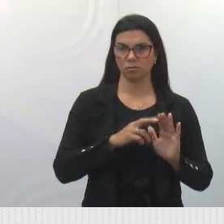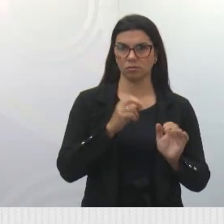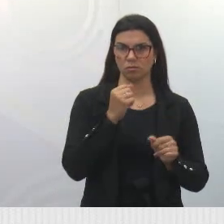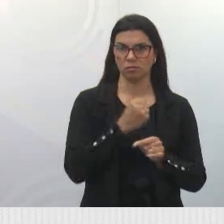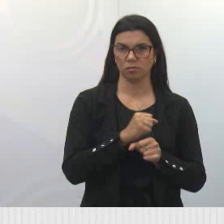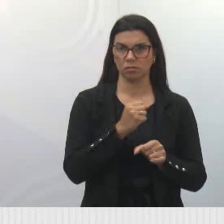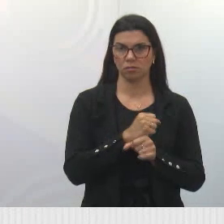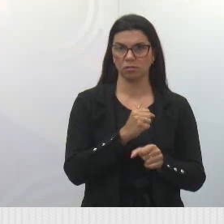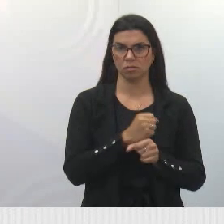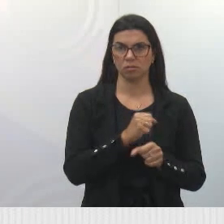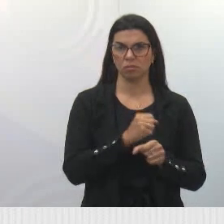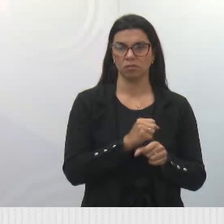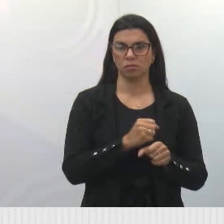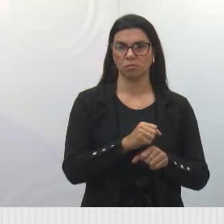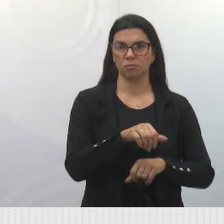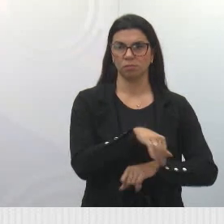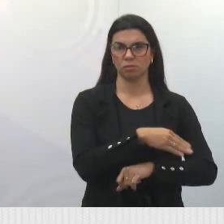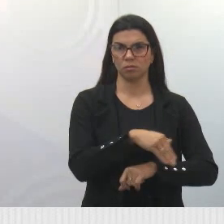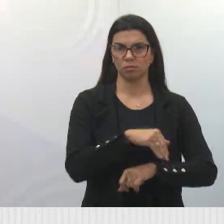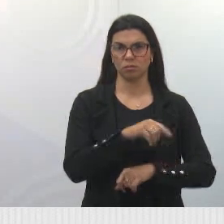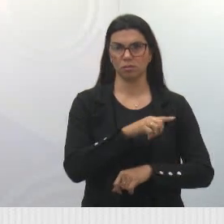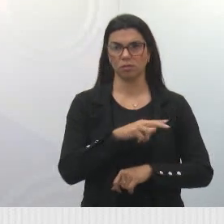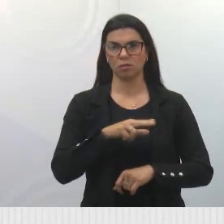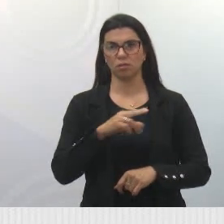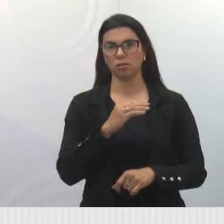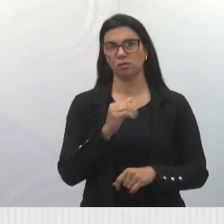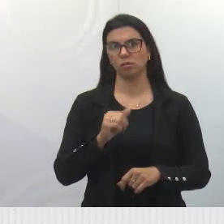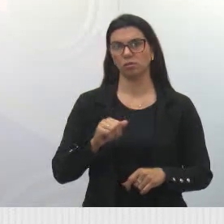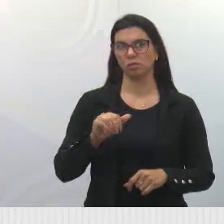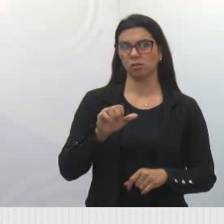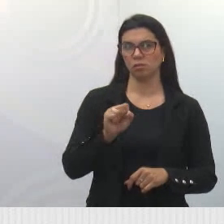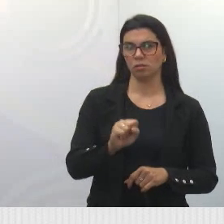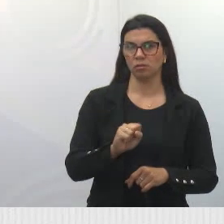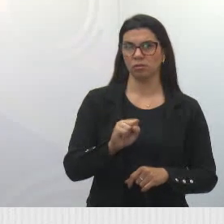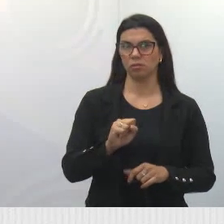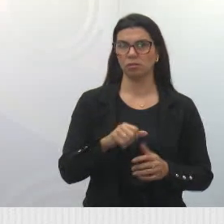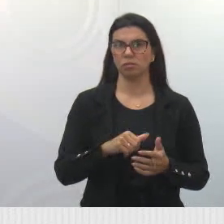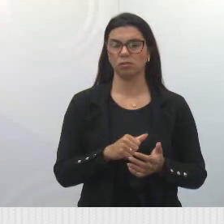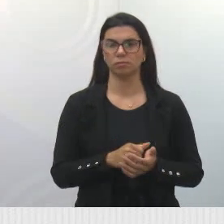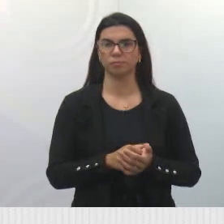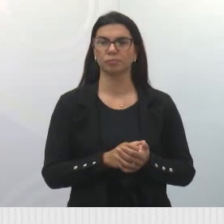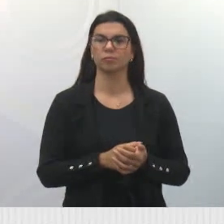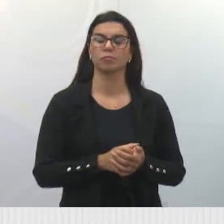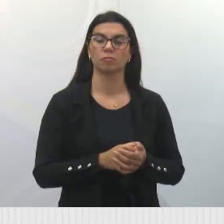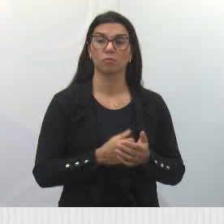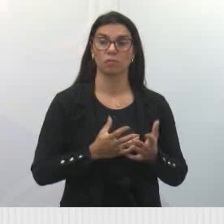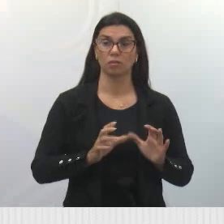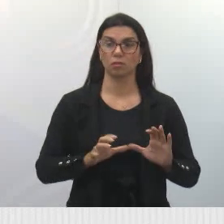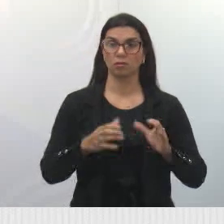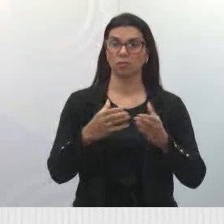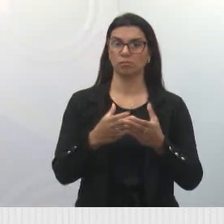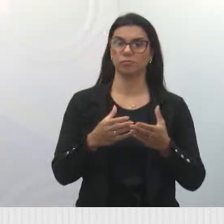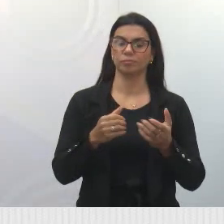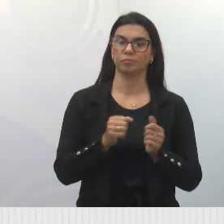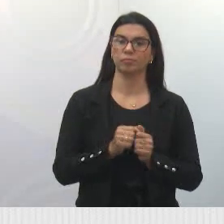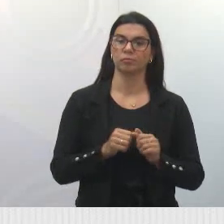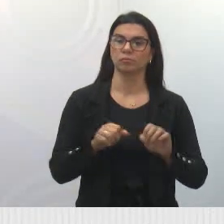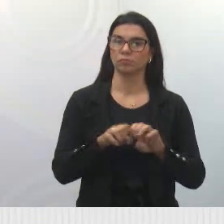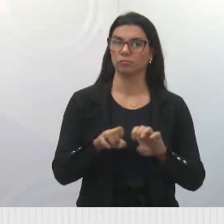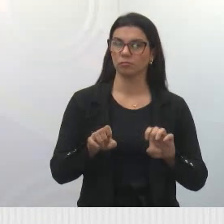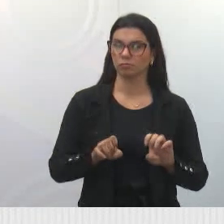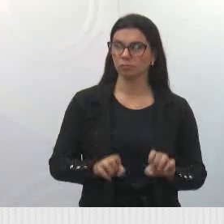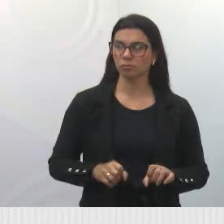ali na Luca Nogueira Garcês. Estiveram presente o pessoal da infraestrutura, assim como também